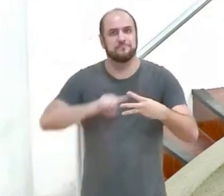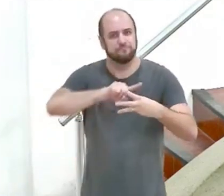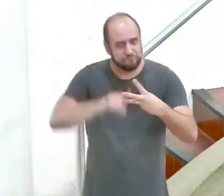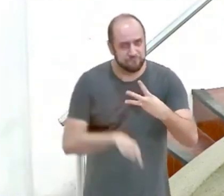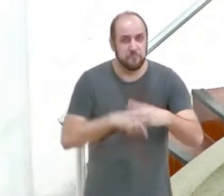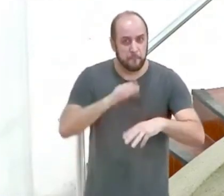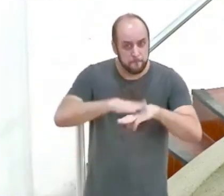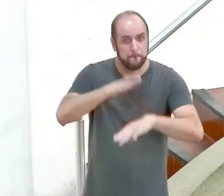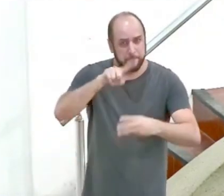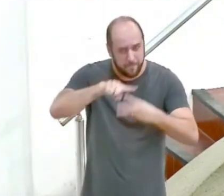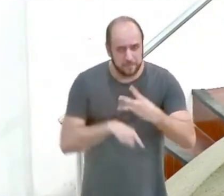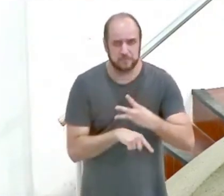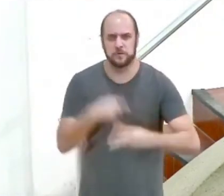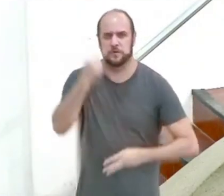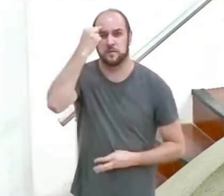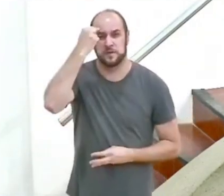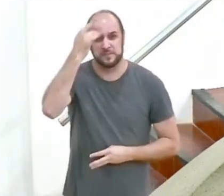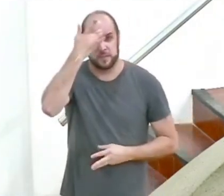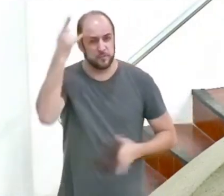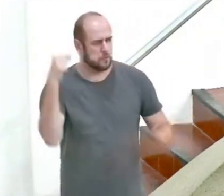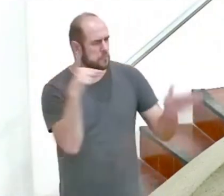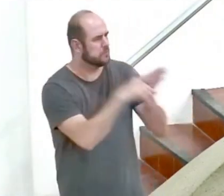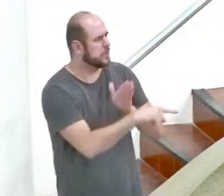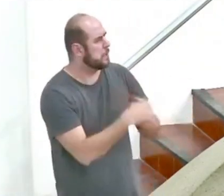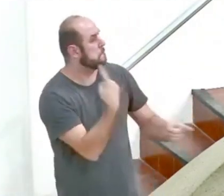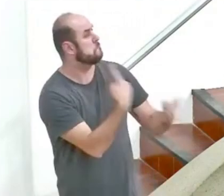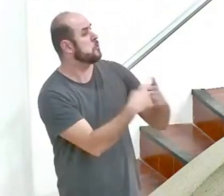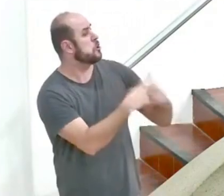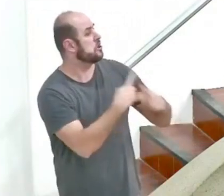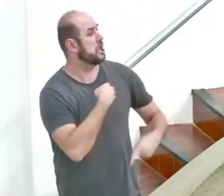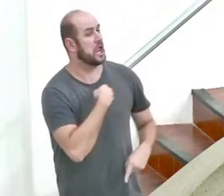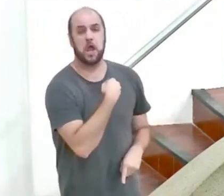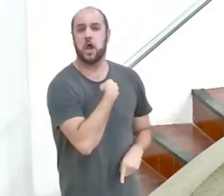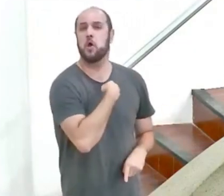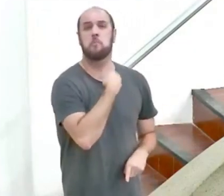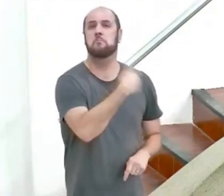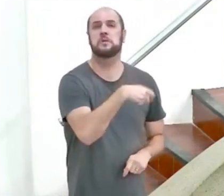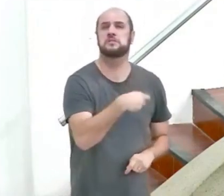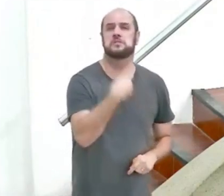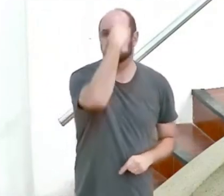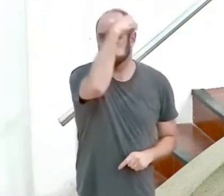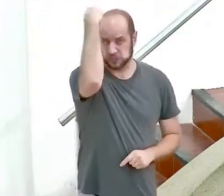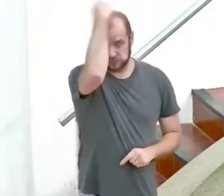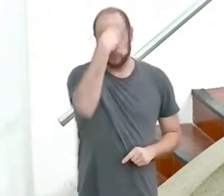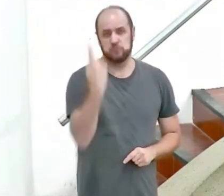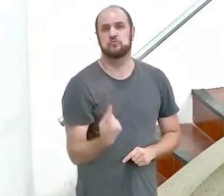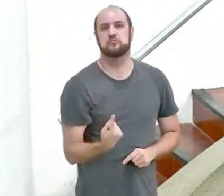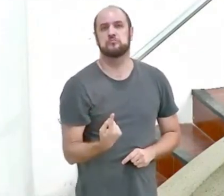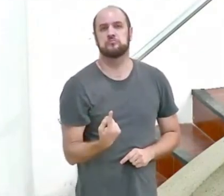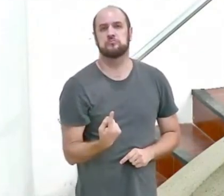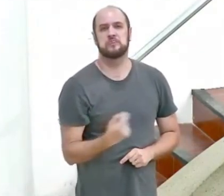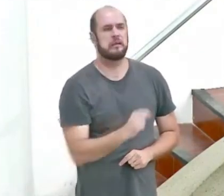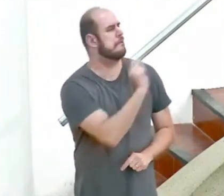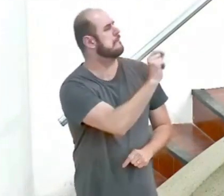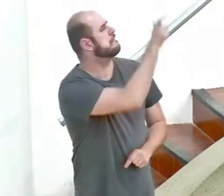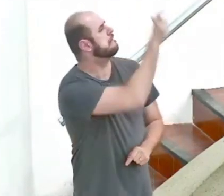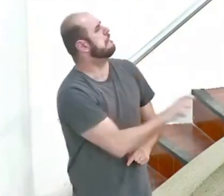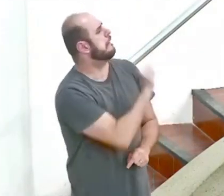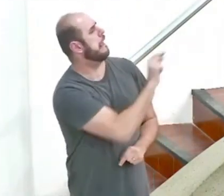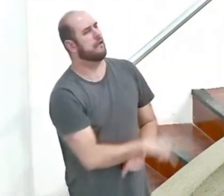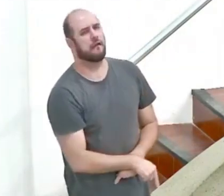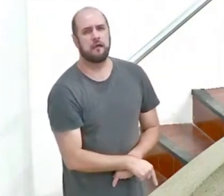você imaginasse alguém perguntando ao apóstolo Paulo por que é que eu deveria fazer isso que você está falando quem é você